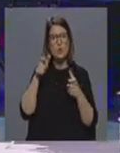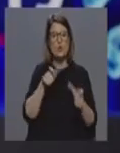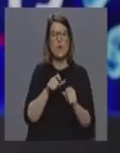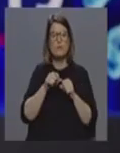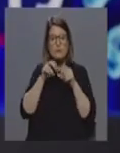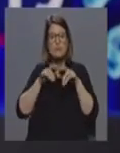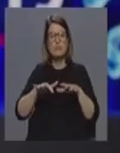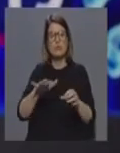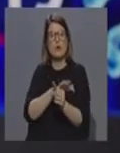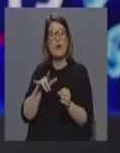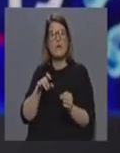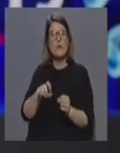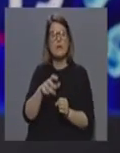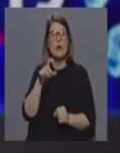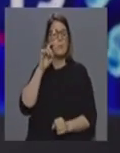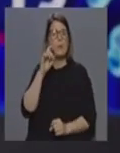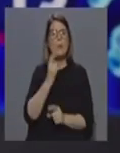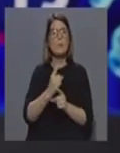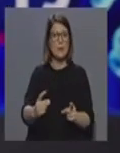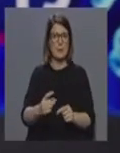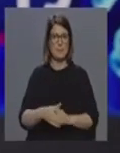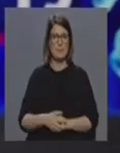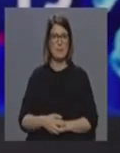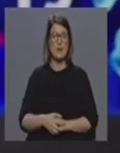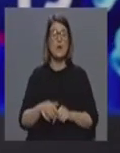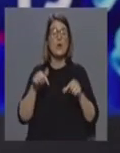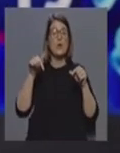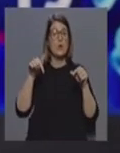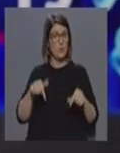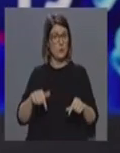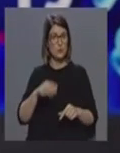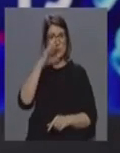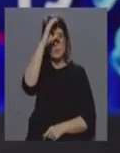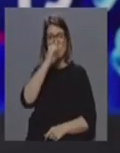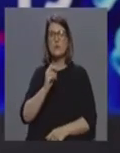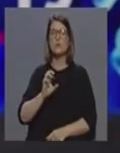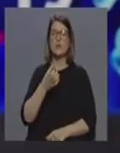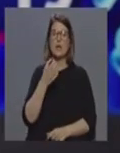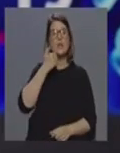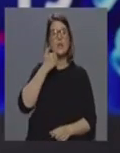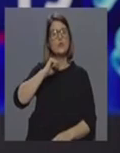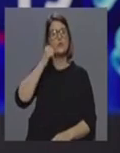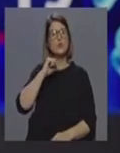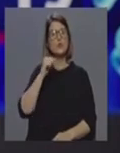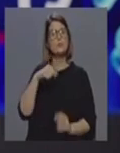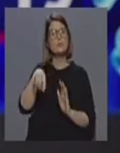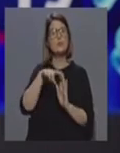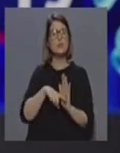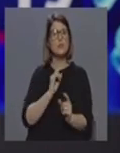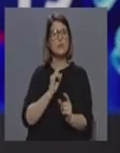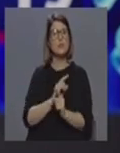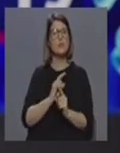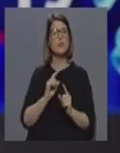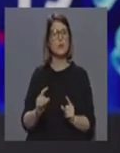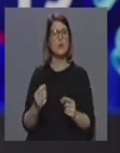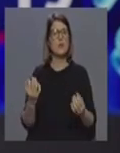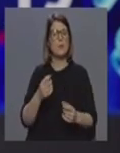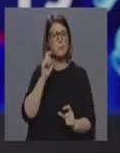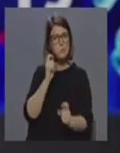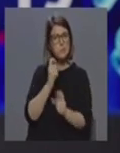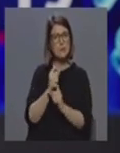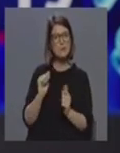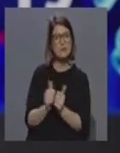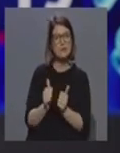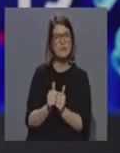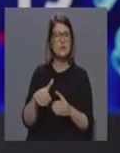Covid-19? Esta medida que foi anunciada hoje pelo Governo Regional dos Açores, vem na sequência do acompanhamento e da monitorização também que tem vindo